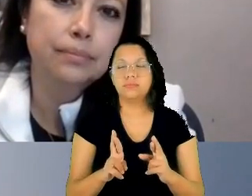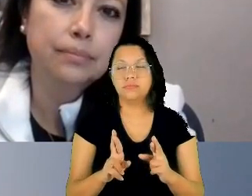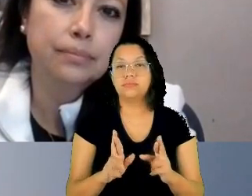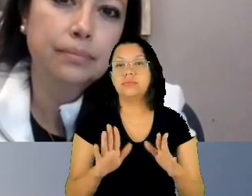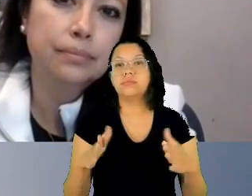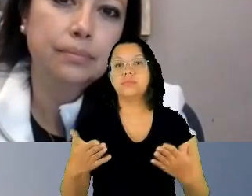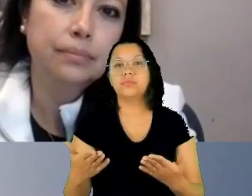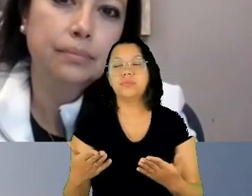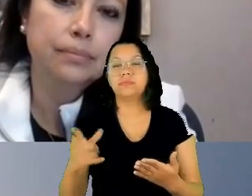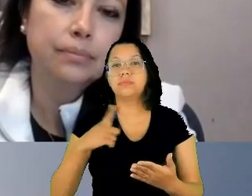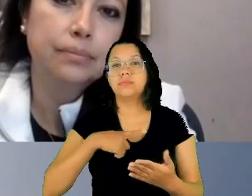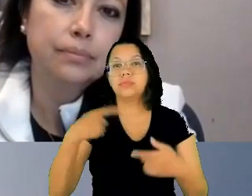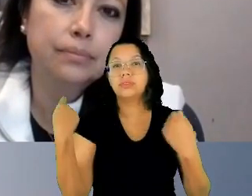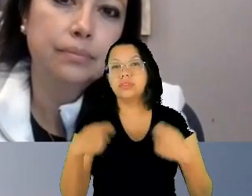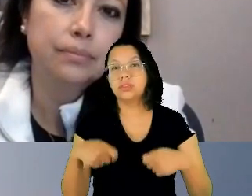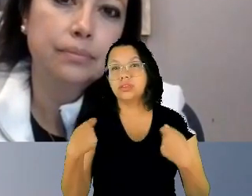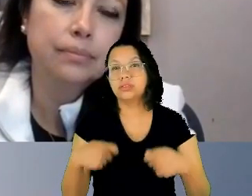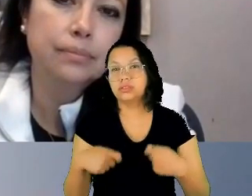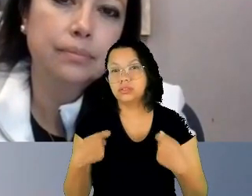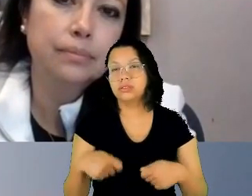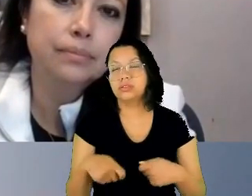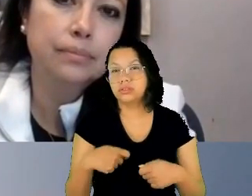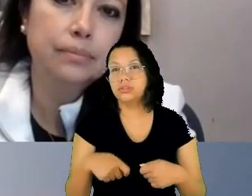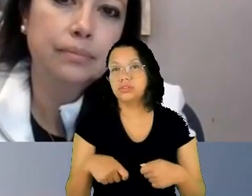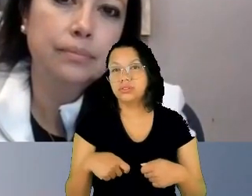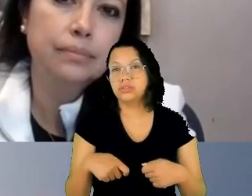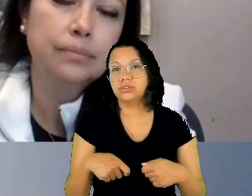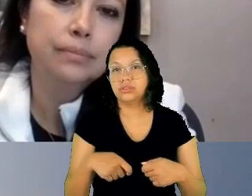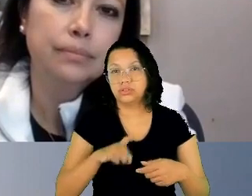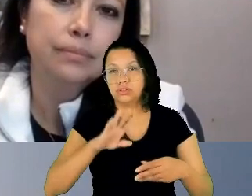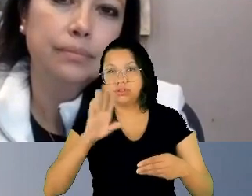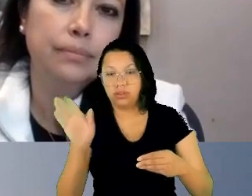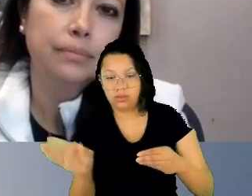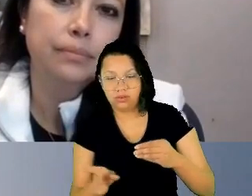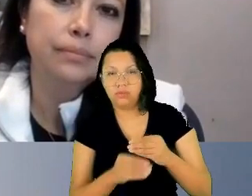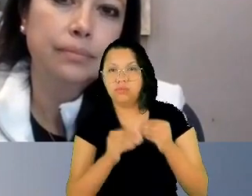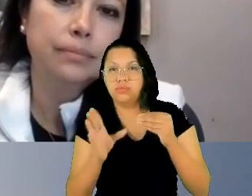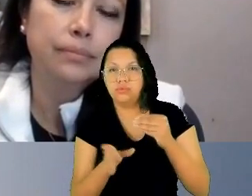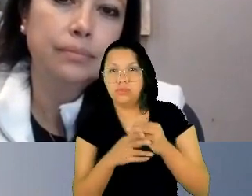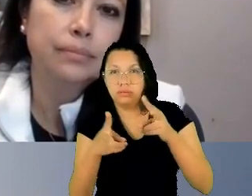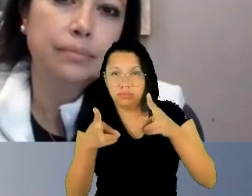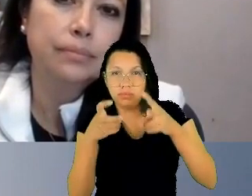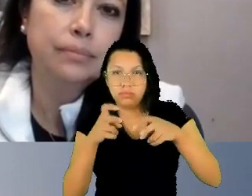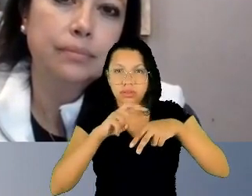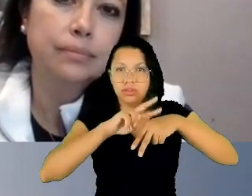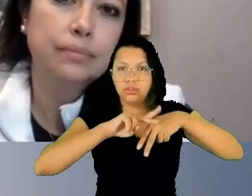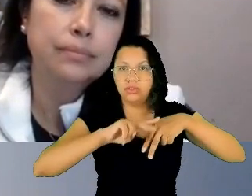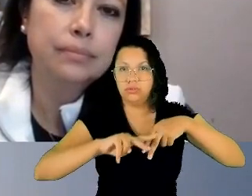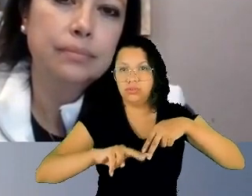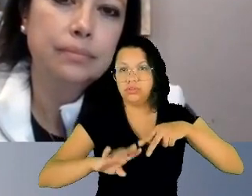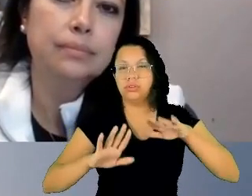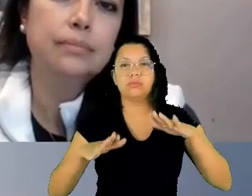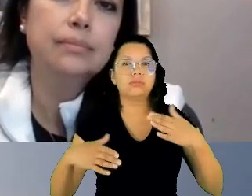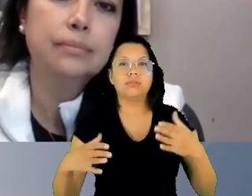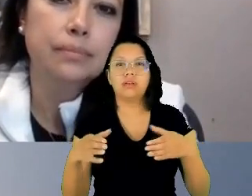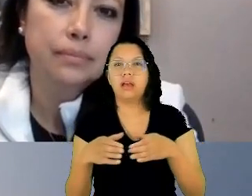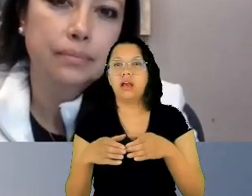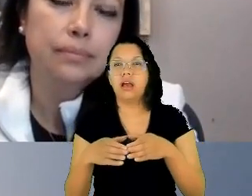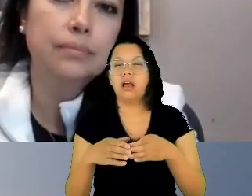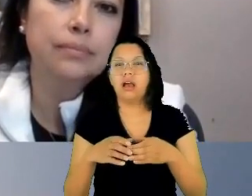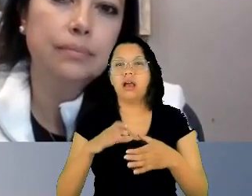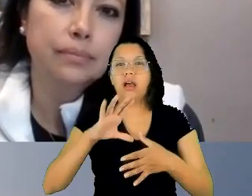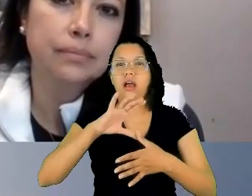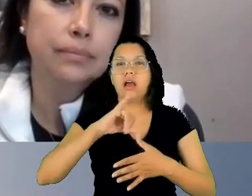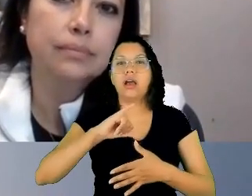de incorporar a perspectiva de gênero. Então, a Comissão Interamericana tem grande preocupação com